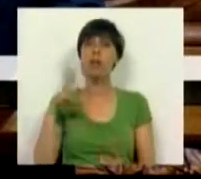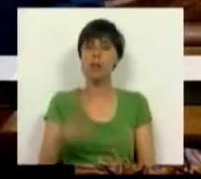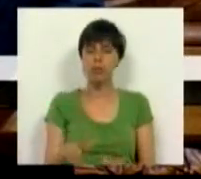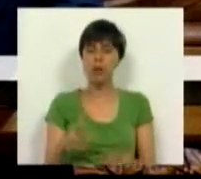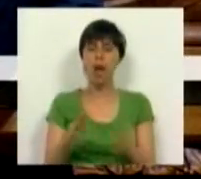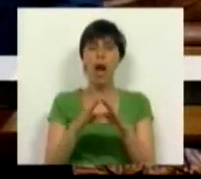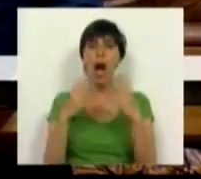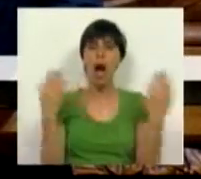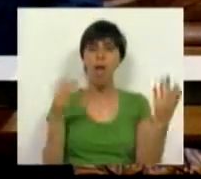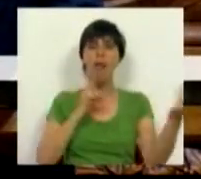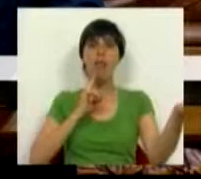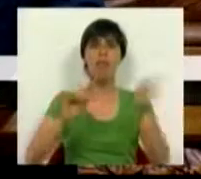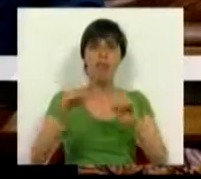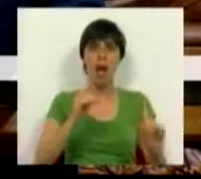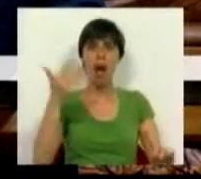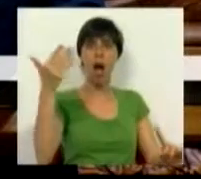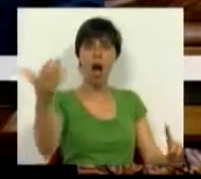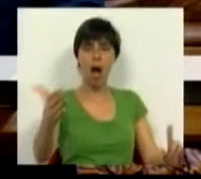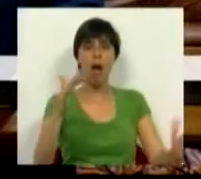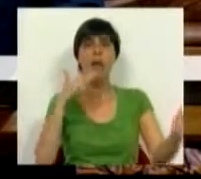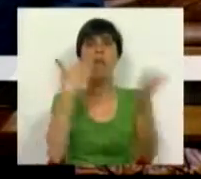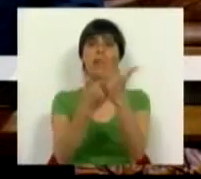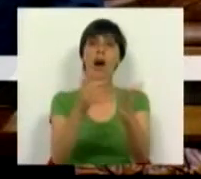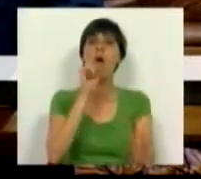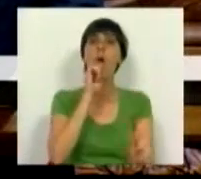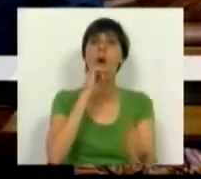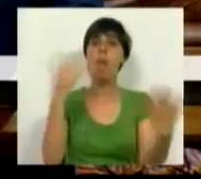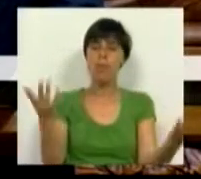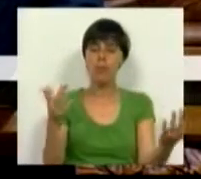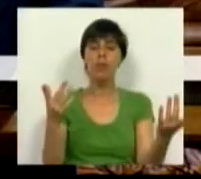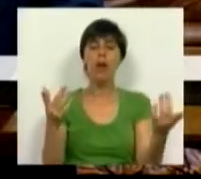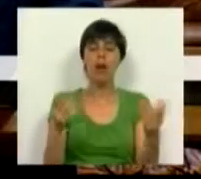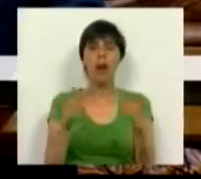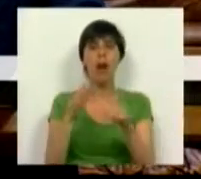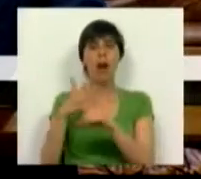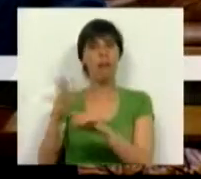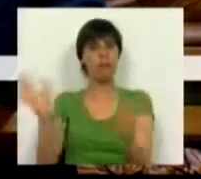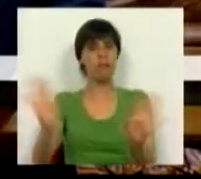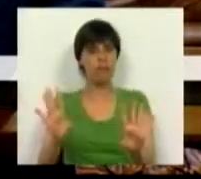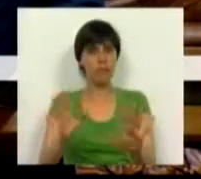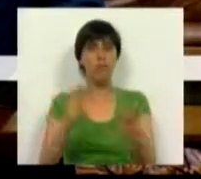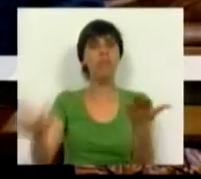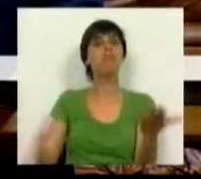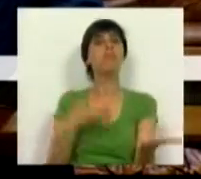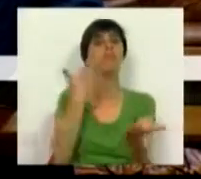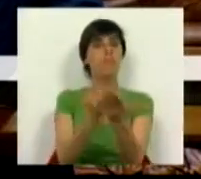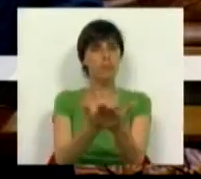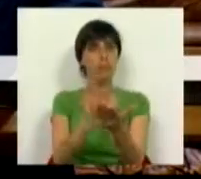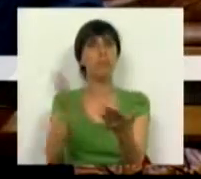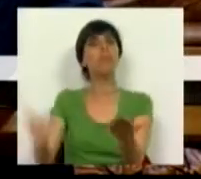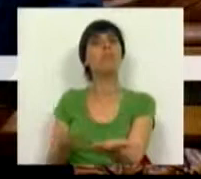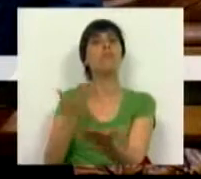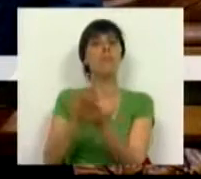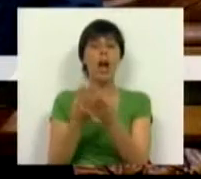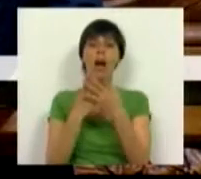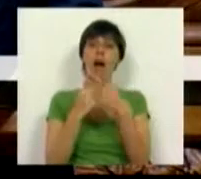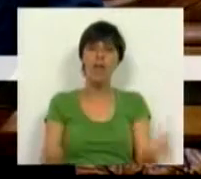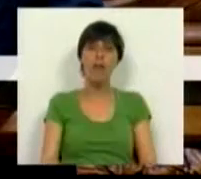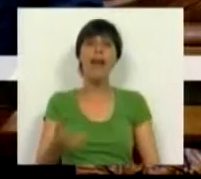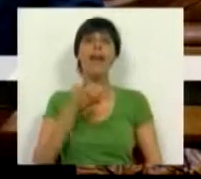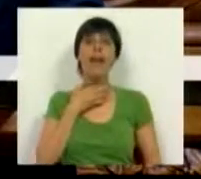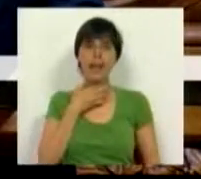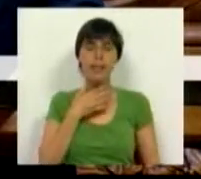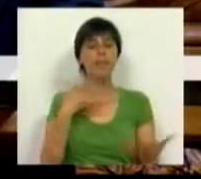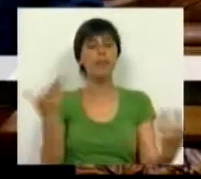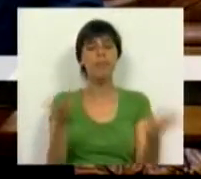abrindo portas ao diálogo, dando uma oportunidade à descrispação, apresentando propostas para resolver a crise,